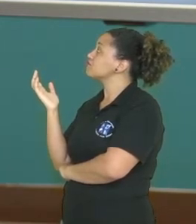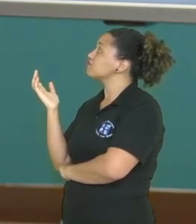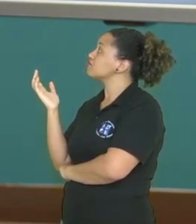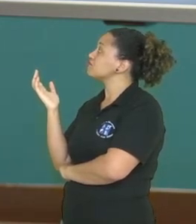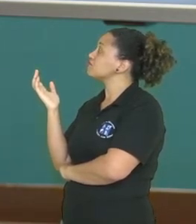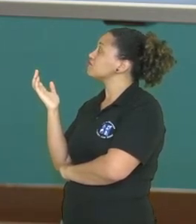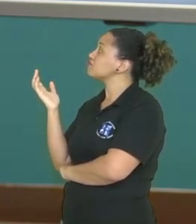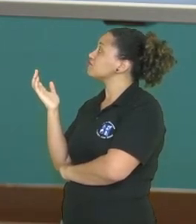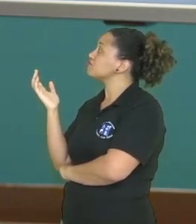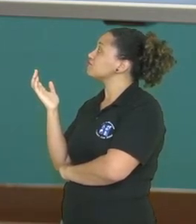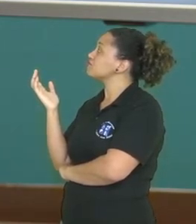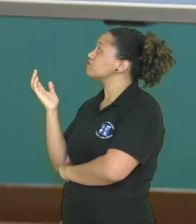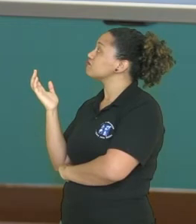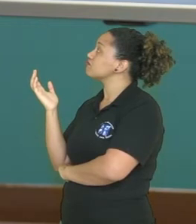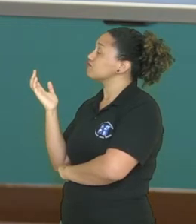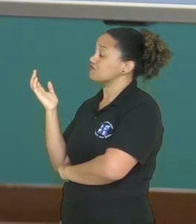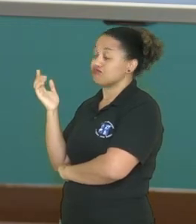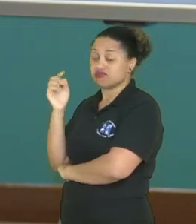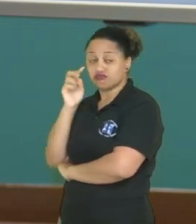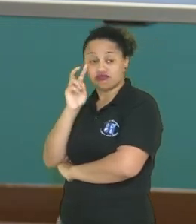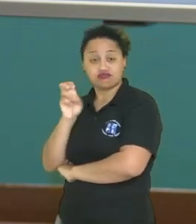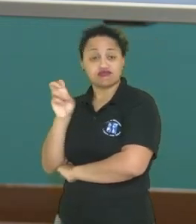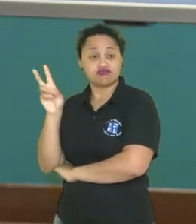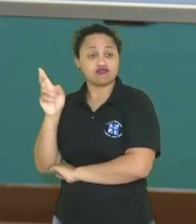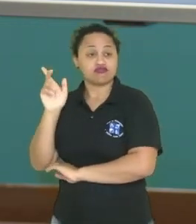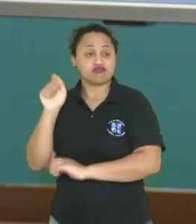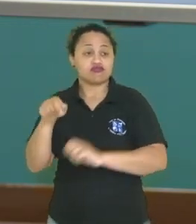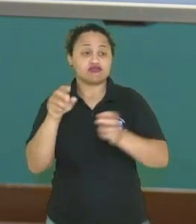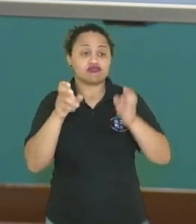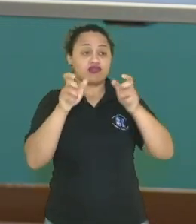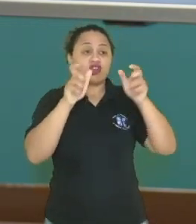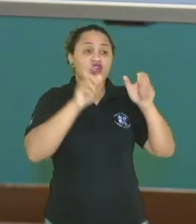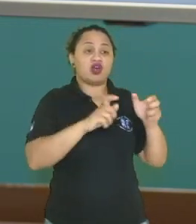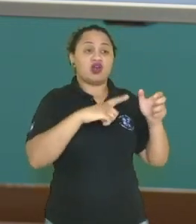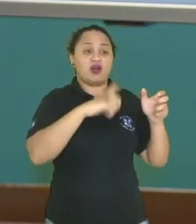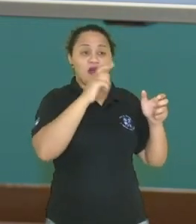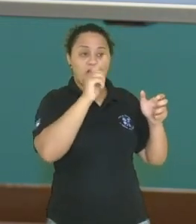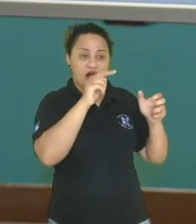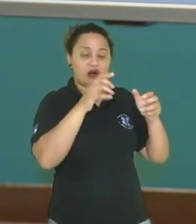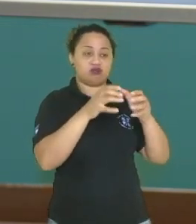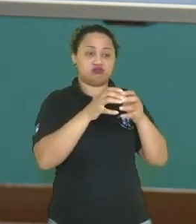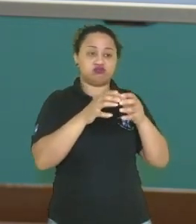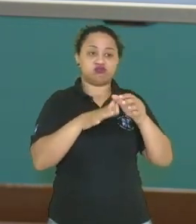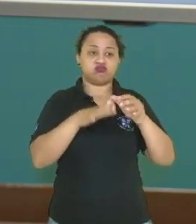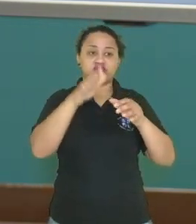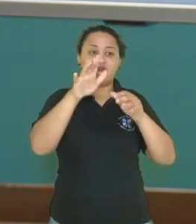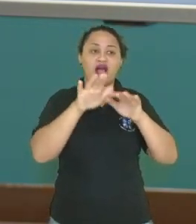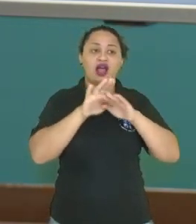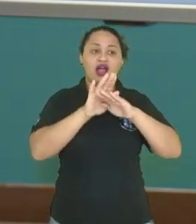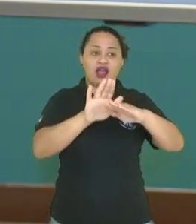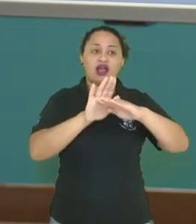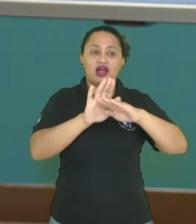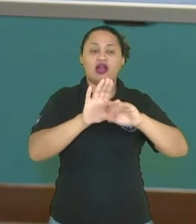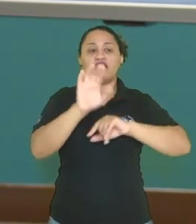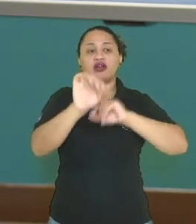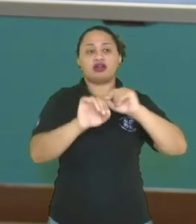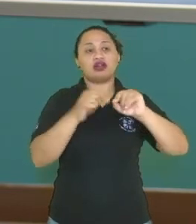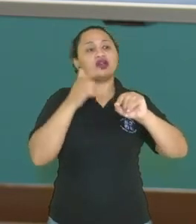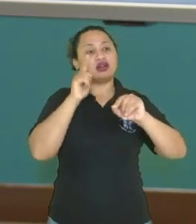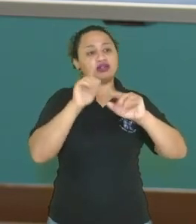Tem a presença aqui da água, né? A bomba auxiliando, né? A gente observa, então, aqui as